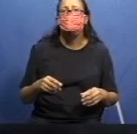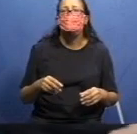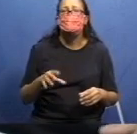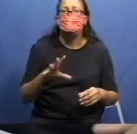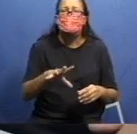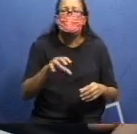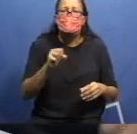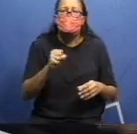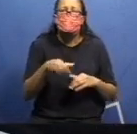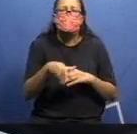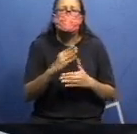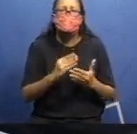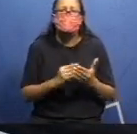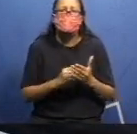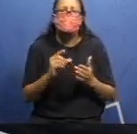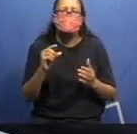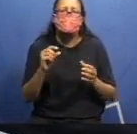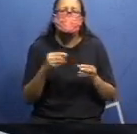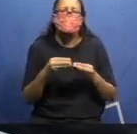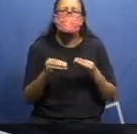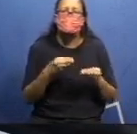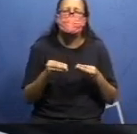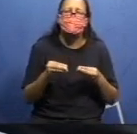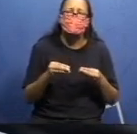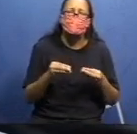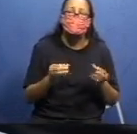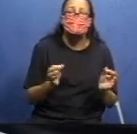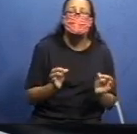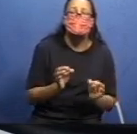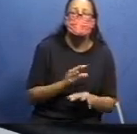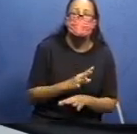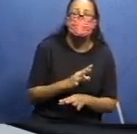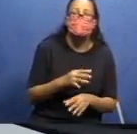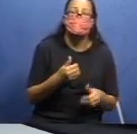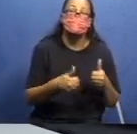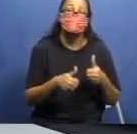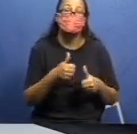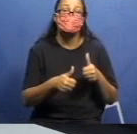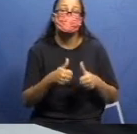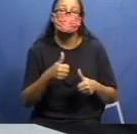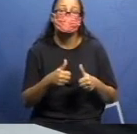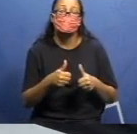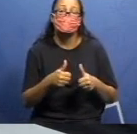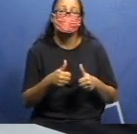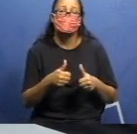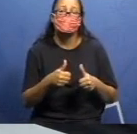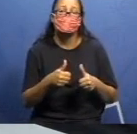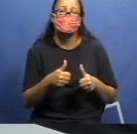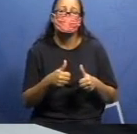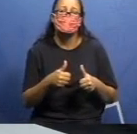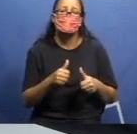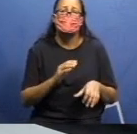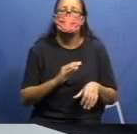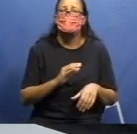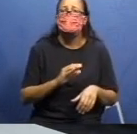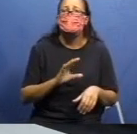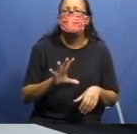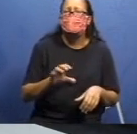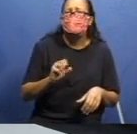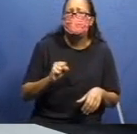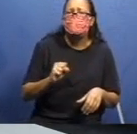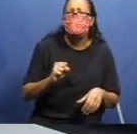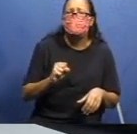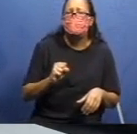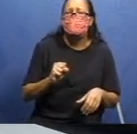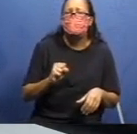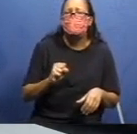tampinhas, eu termino o nosso jogo. Aí eu vou marcar o tempo. Quando eu conseguir pegar o máximo de tampinhas possíveis aqui, eu